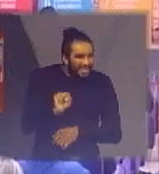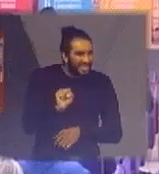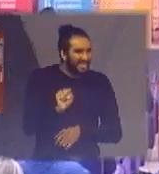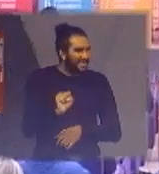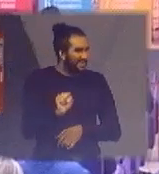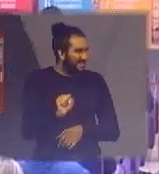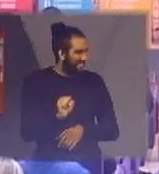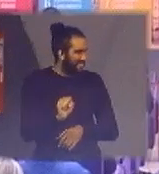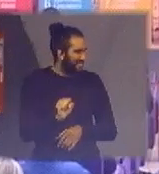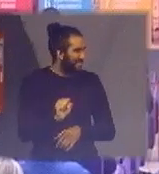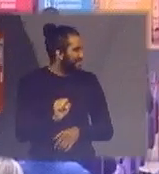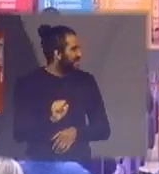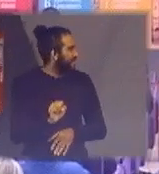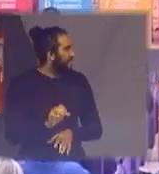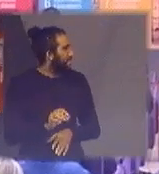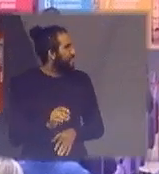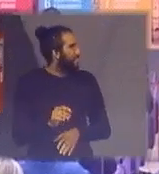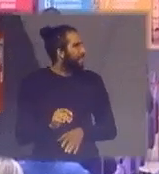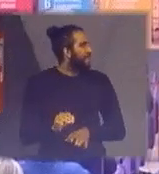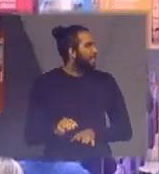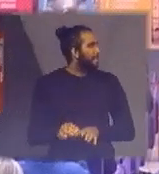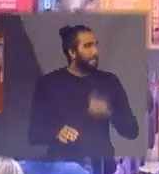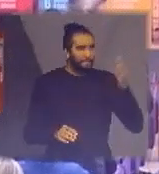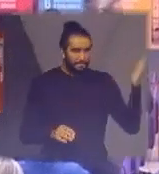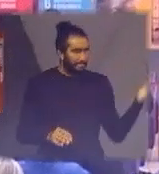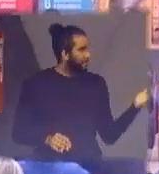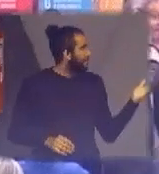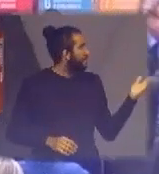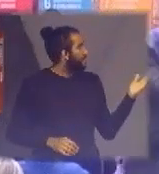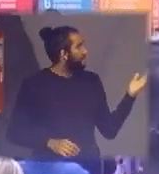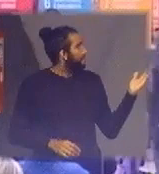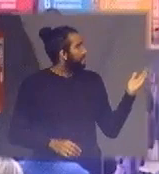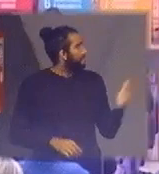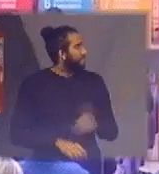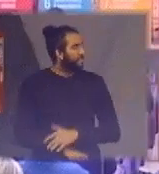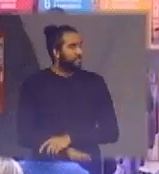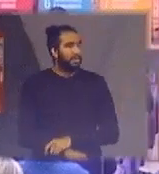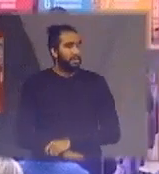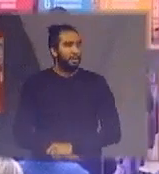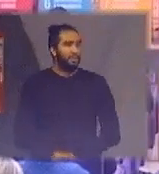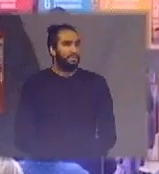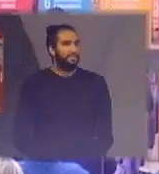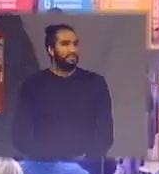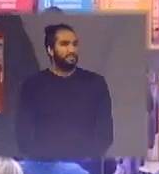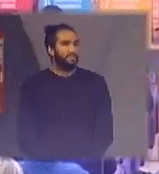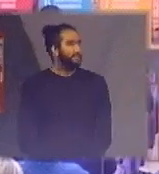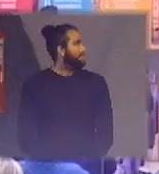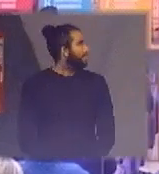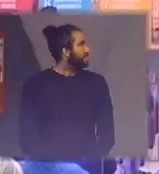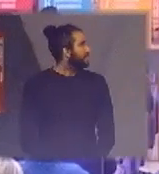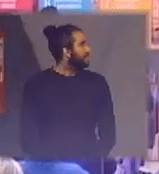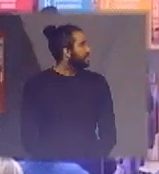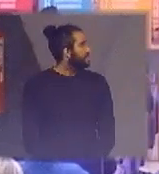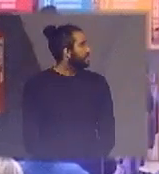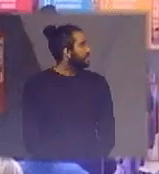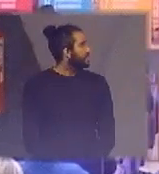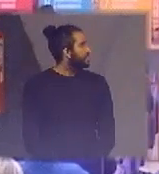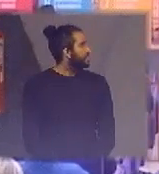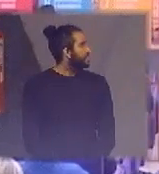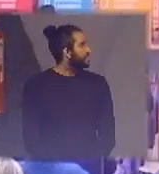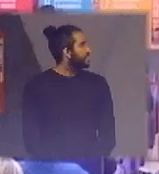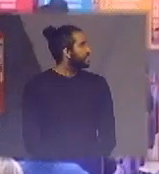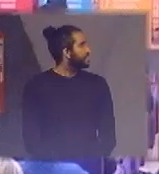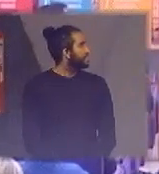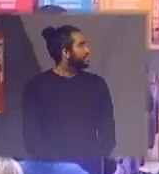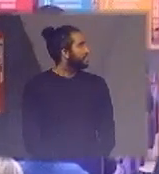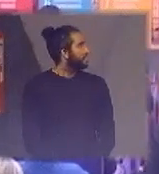uma última pergunta Ademir Abini recolhe as pilhas de instituições públicas de forma gratuita é uma afirmação ali há o mesmo tipo de serviço